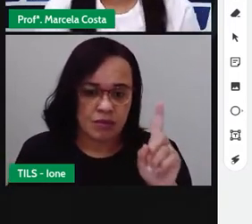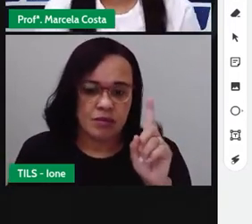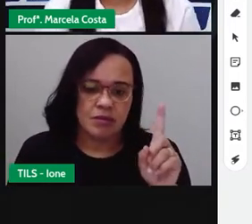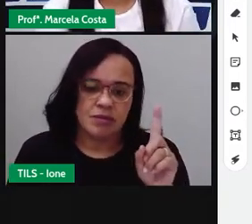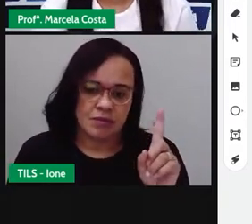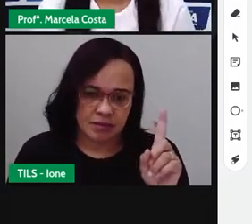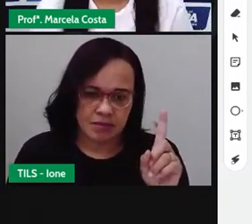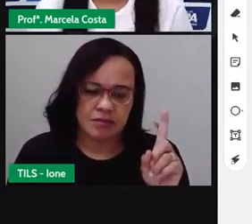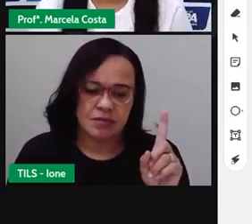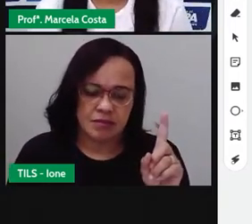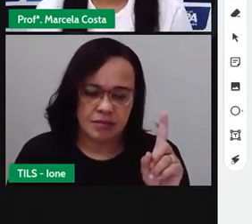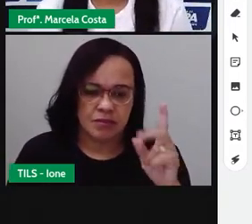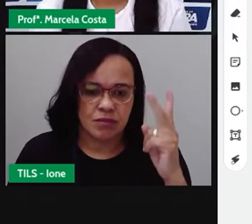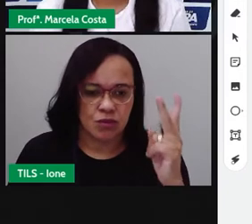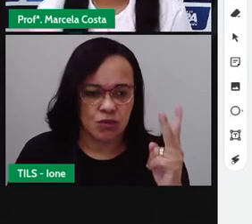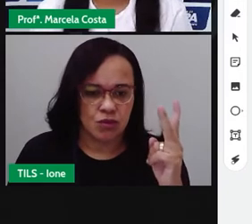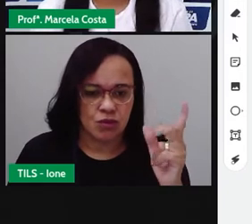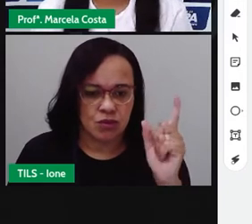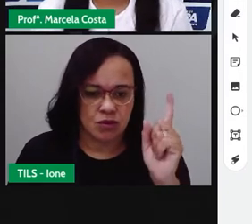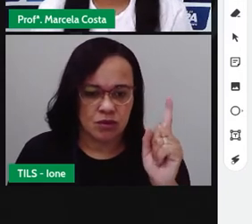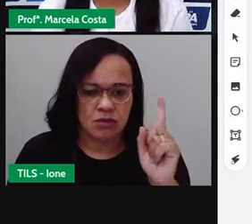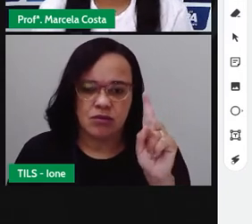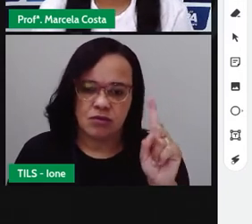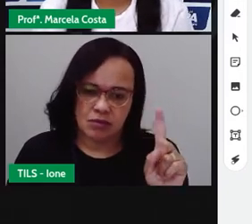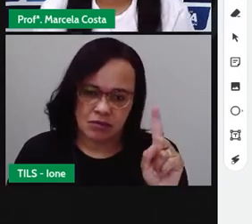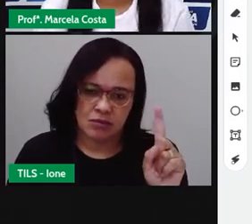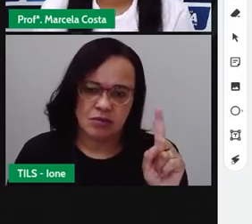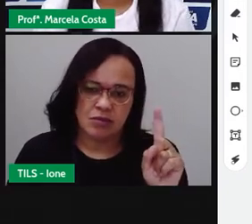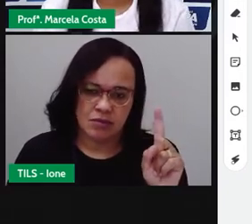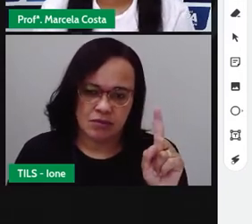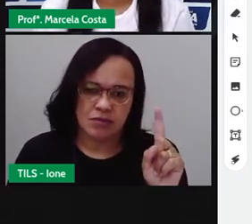Tenho dois, tirei um, vou ficar com um.